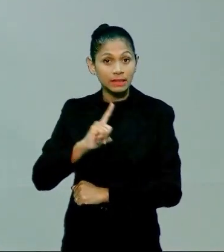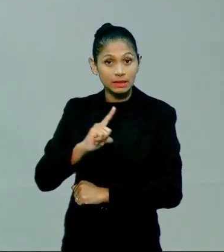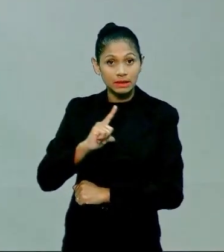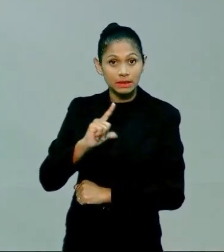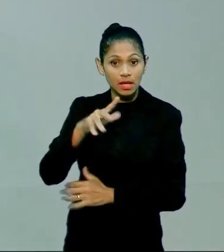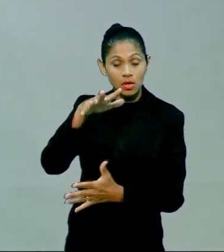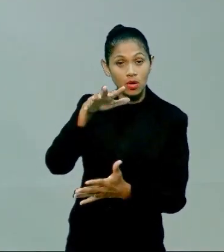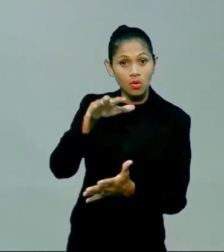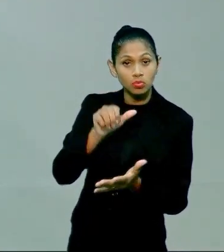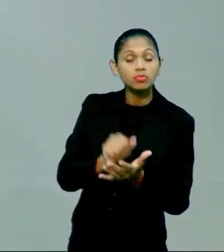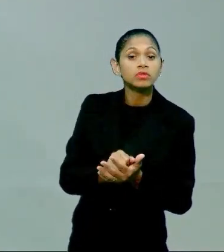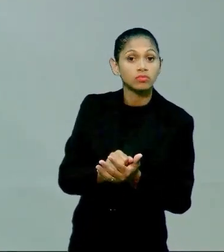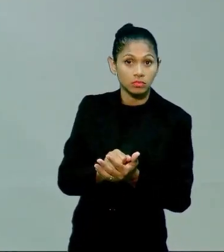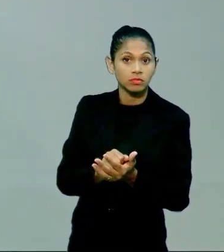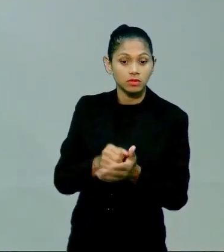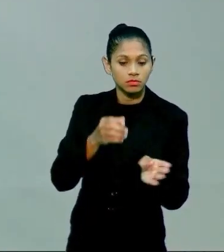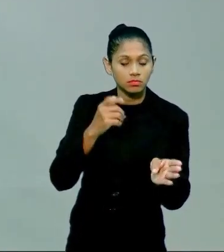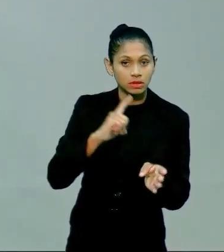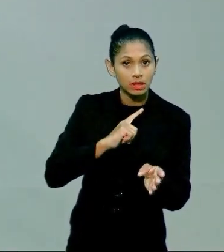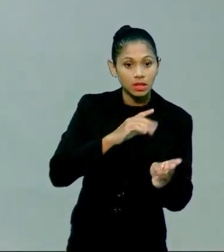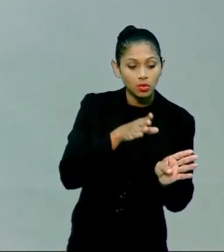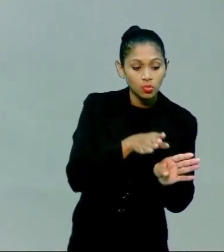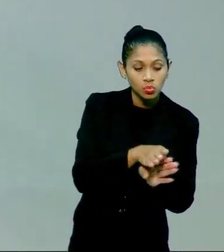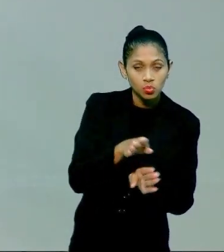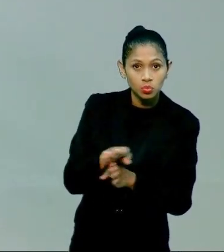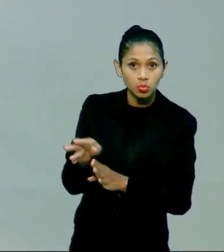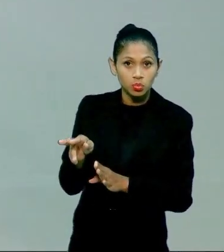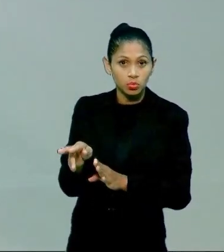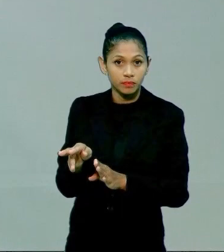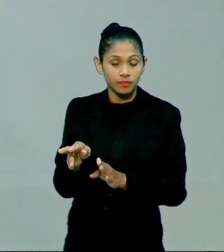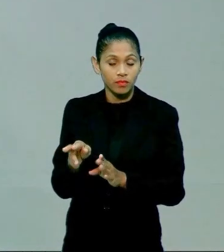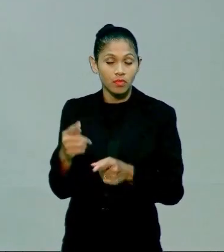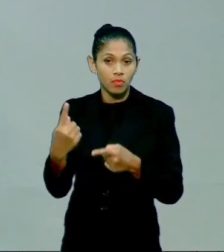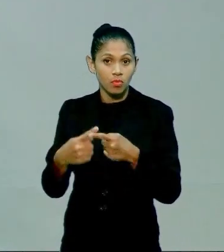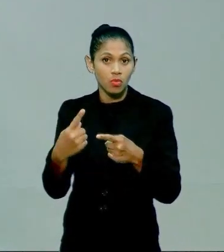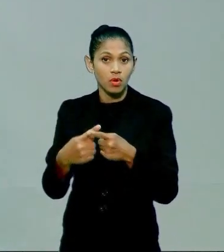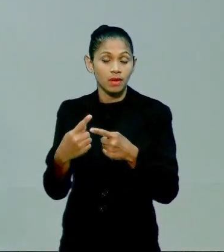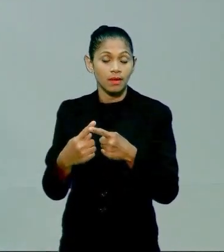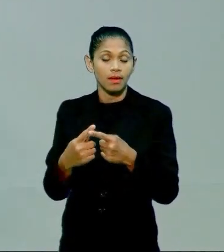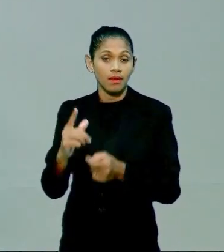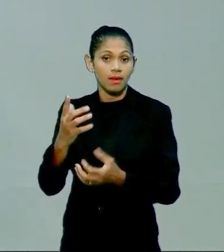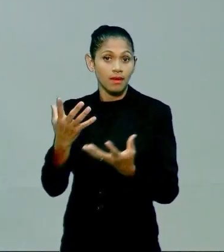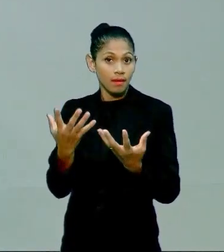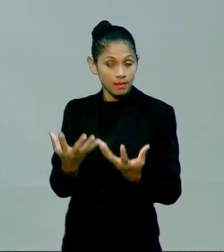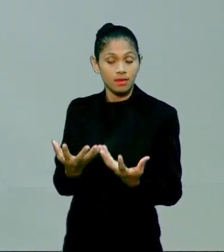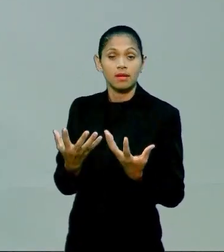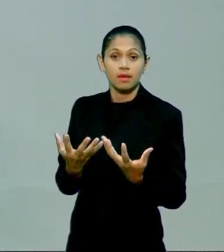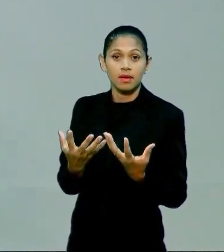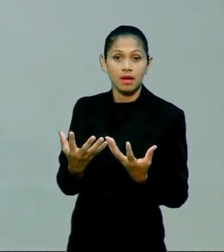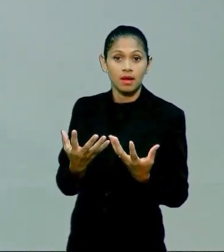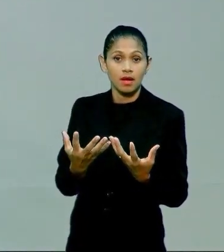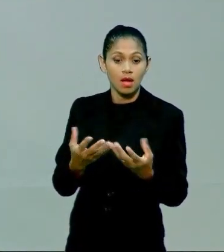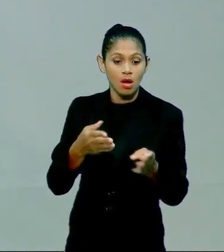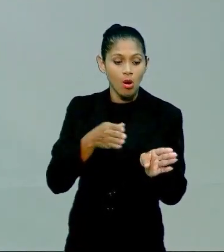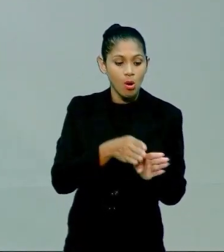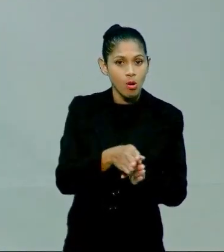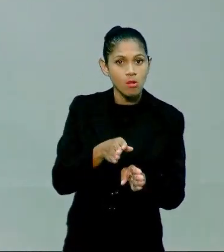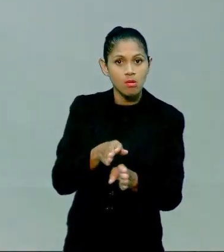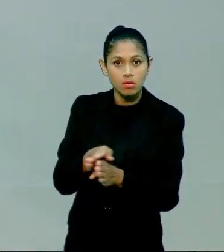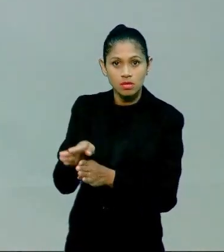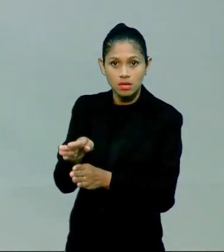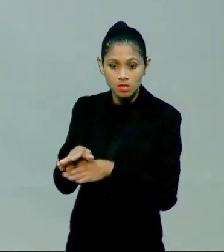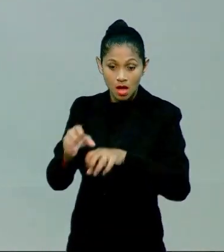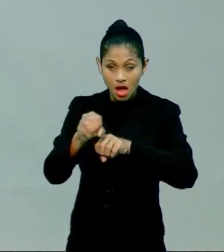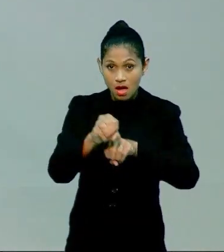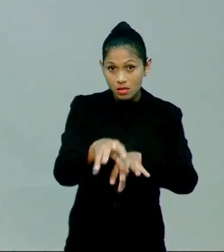direcionamento, ela tem um porquê, porque ela quer adestrar as meninas para cuidarem dos filhos. Então, é fácil